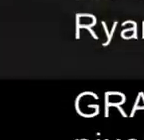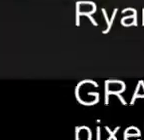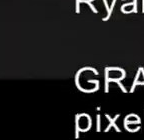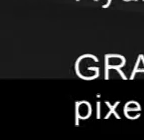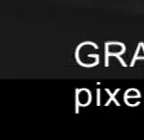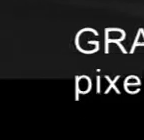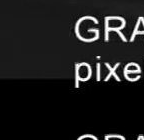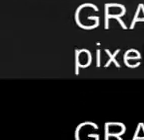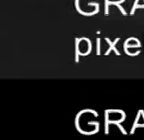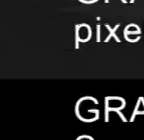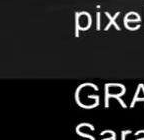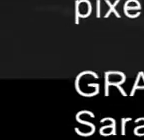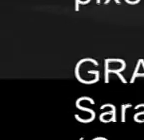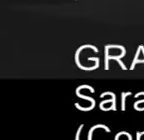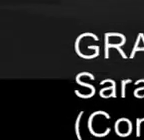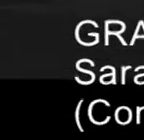A CIDADE